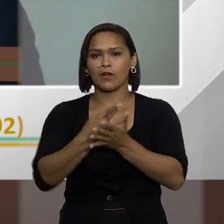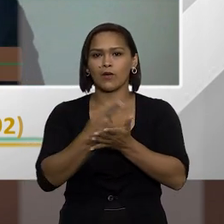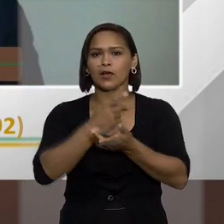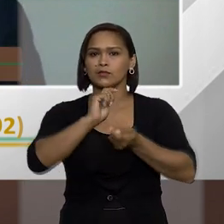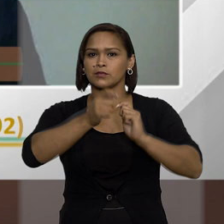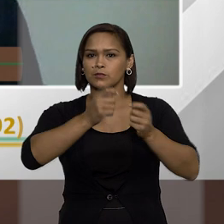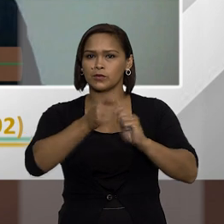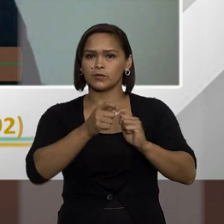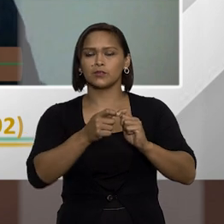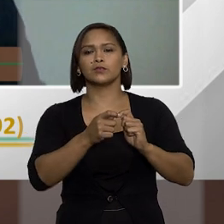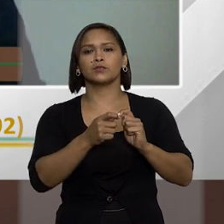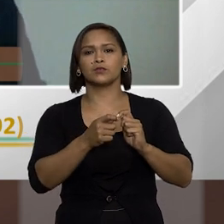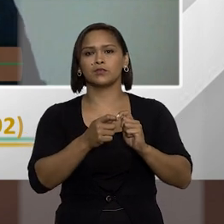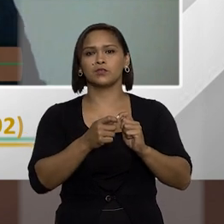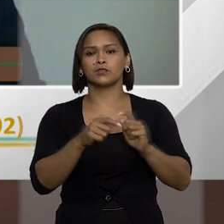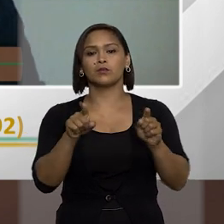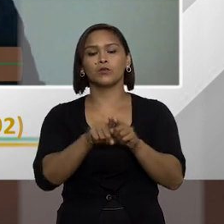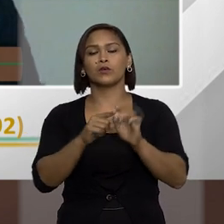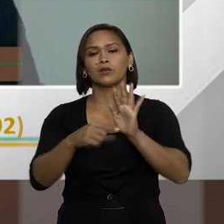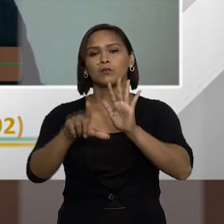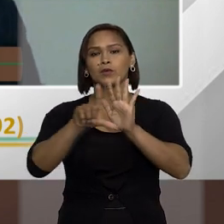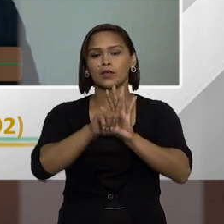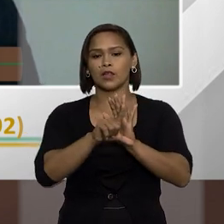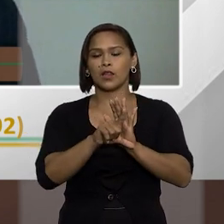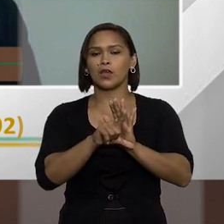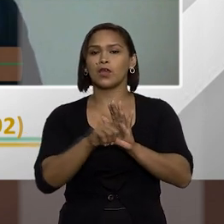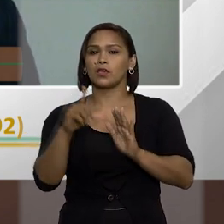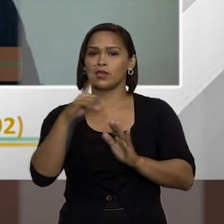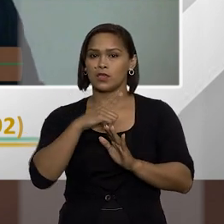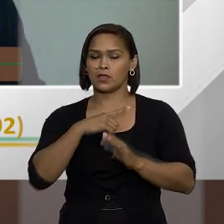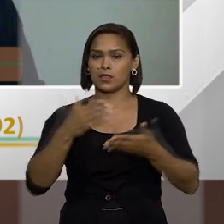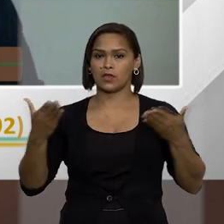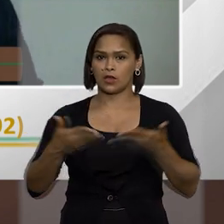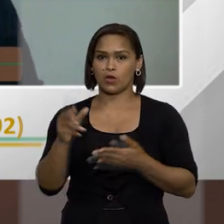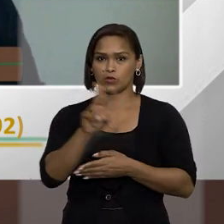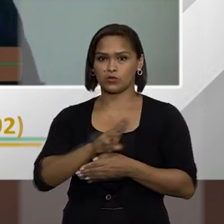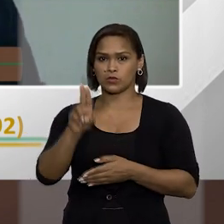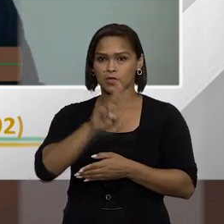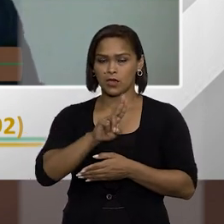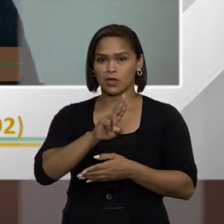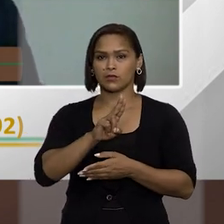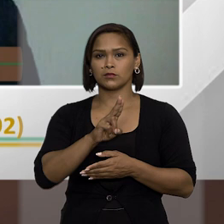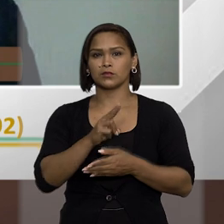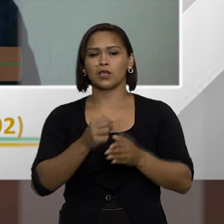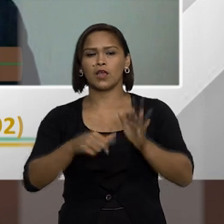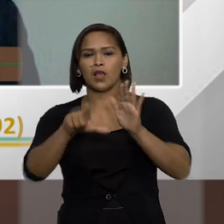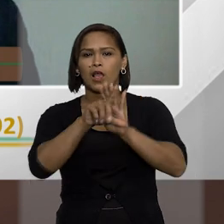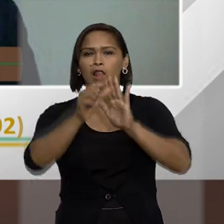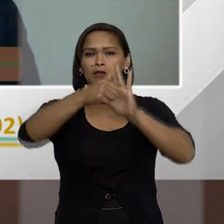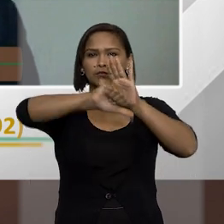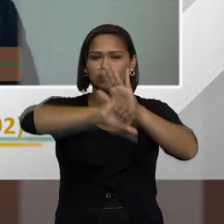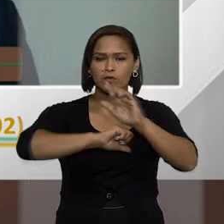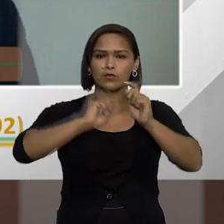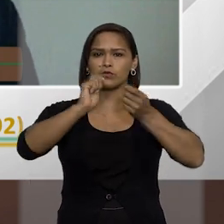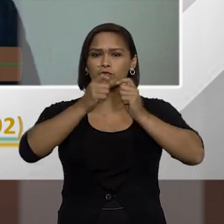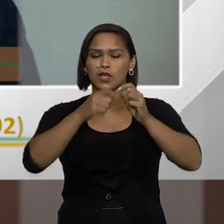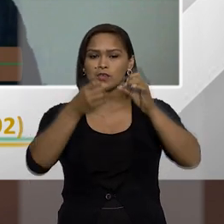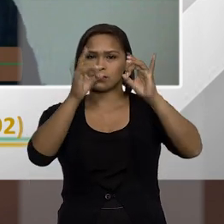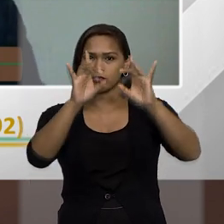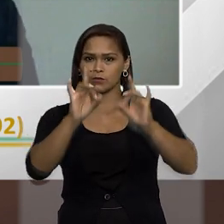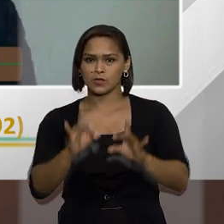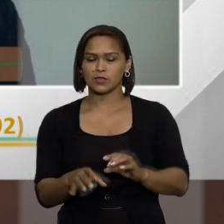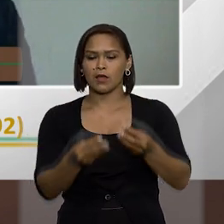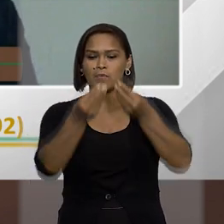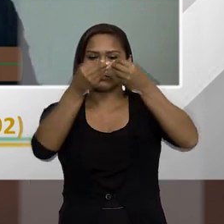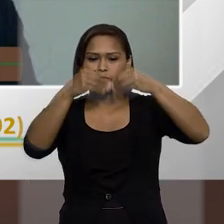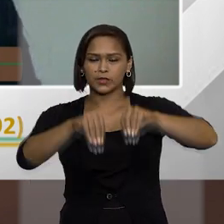atos de improbidade, né, porque pela lei atual, os atos de improbidade em uma categoria específica, né, nos